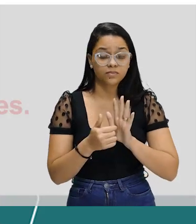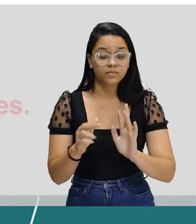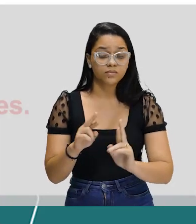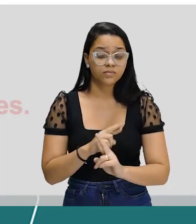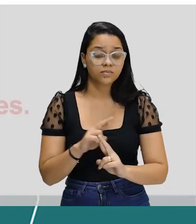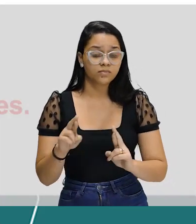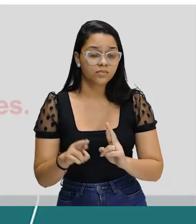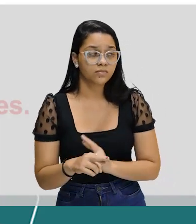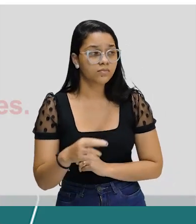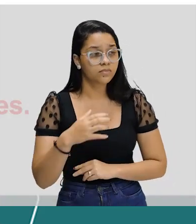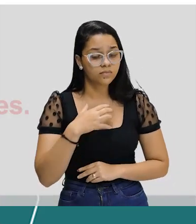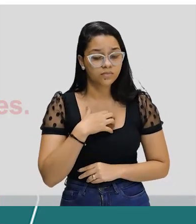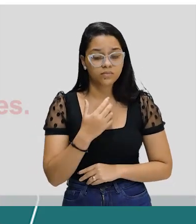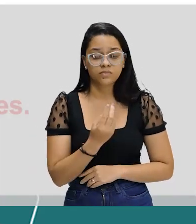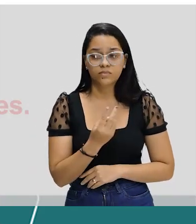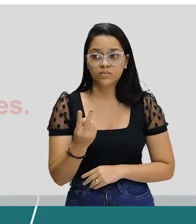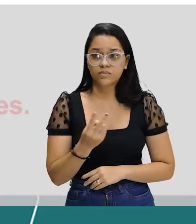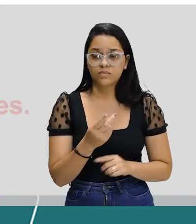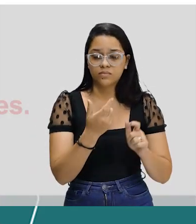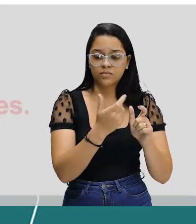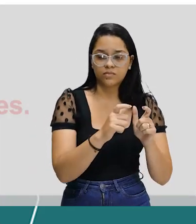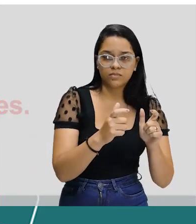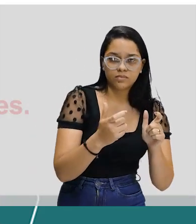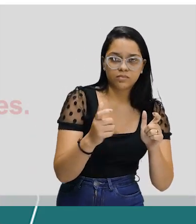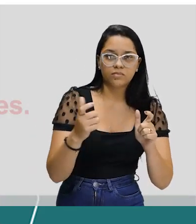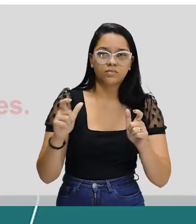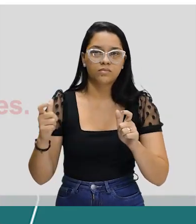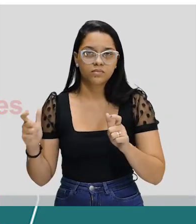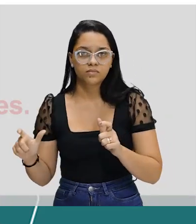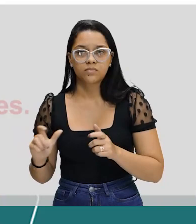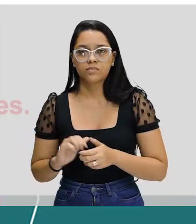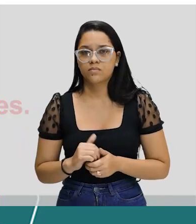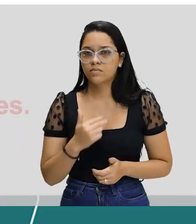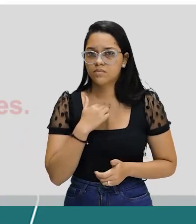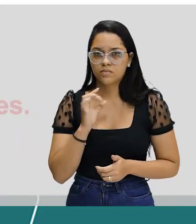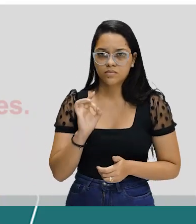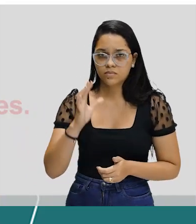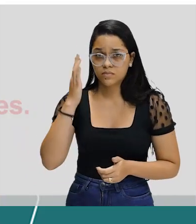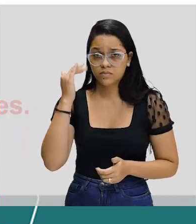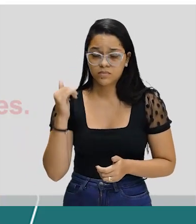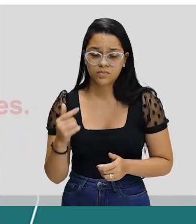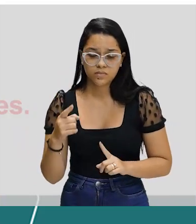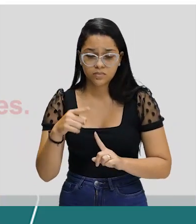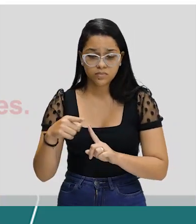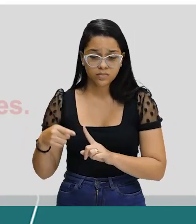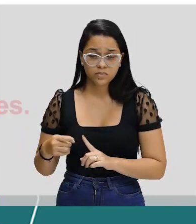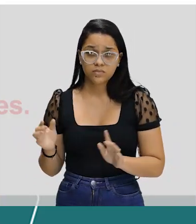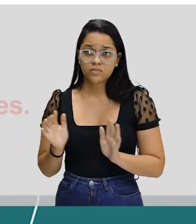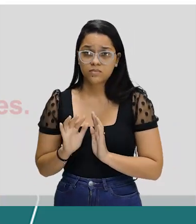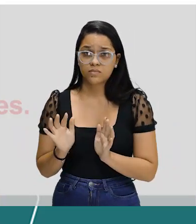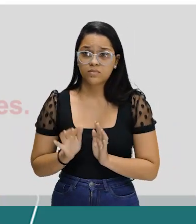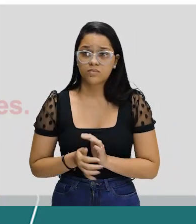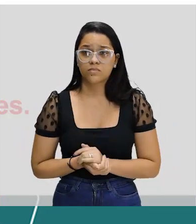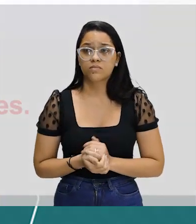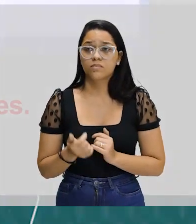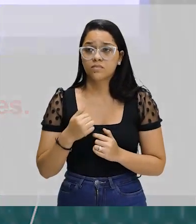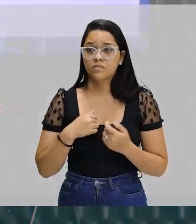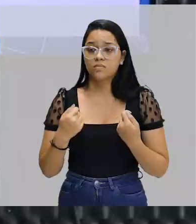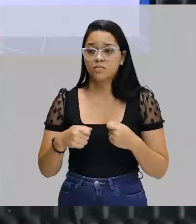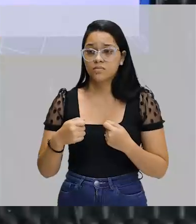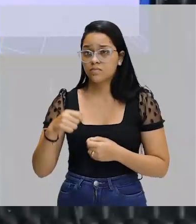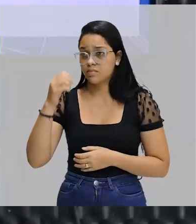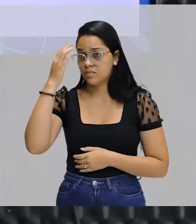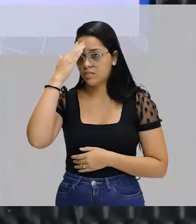Evidenciar uma relação de sentido. Então, não basta saber somente a classificação da conjunção. Eu tenho que